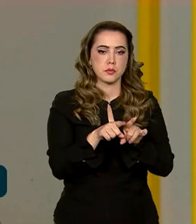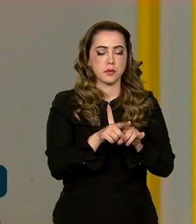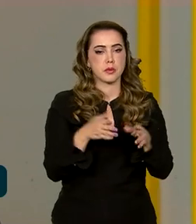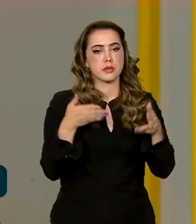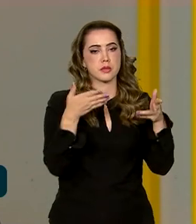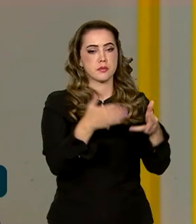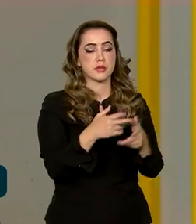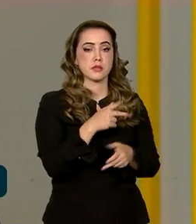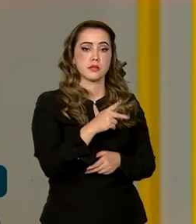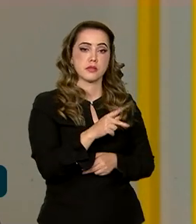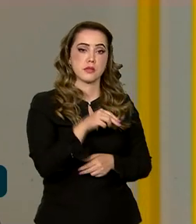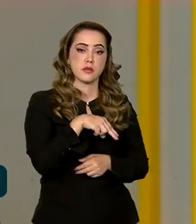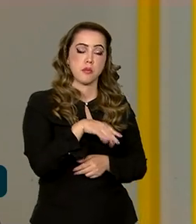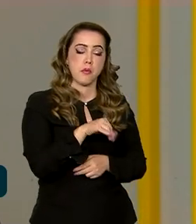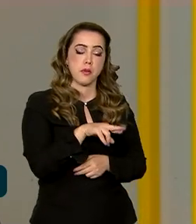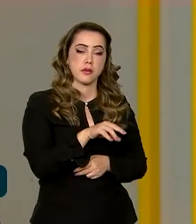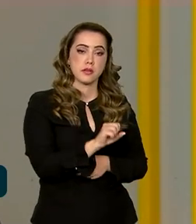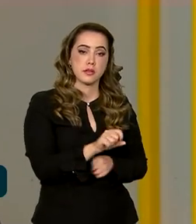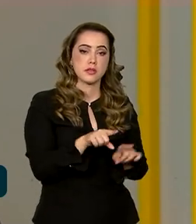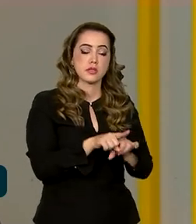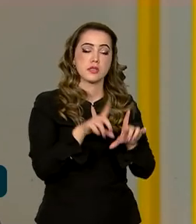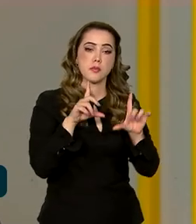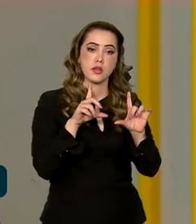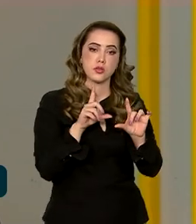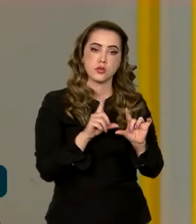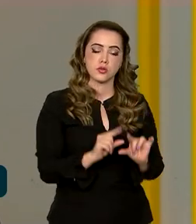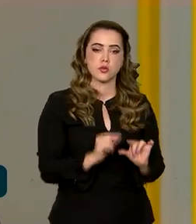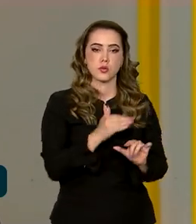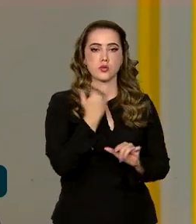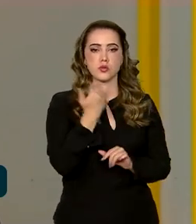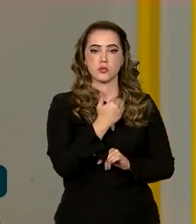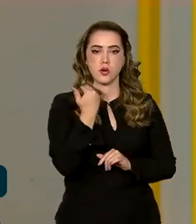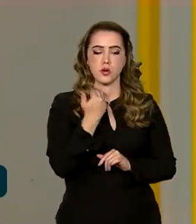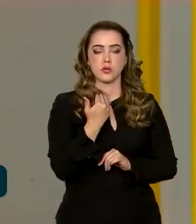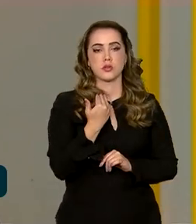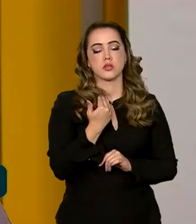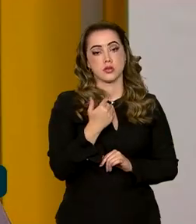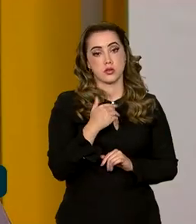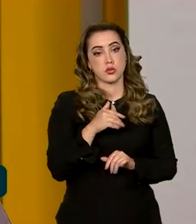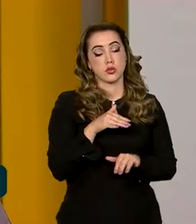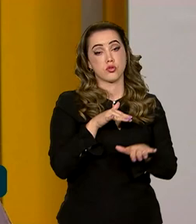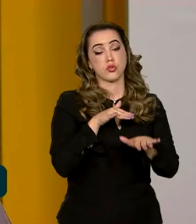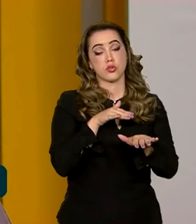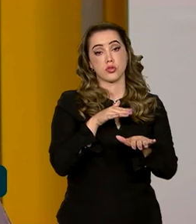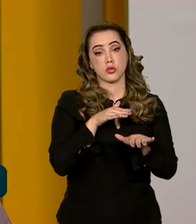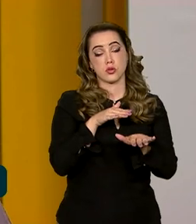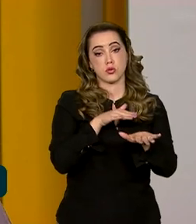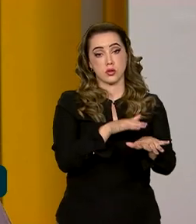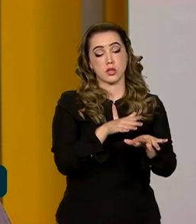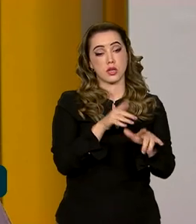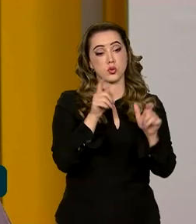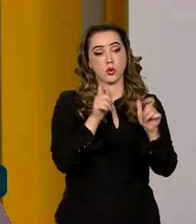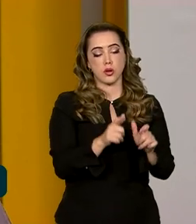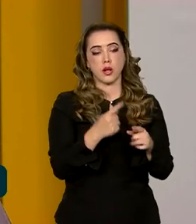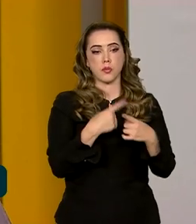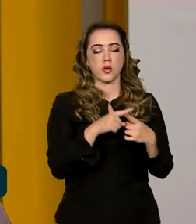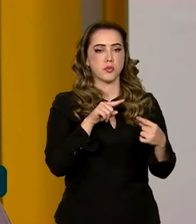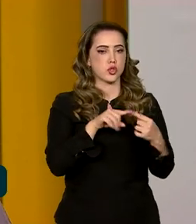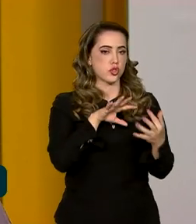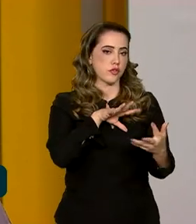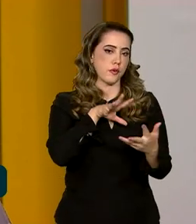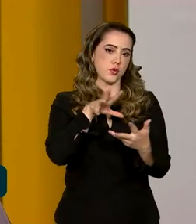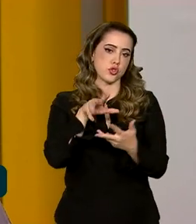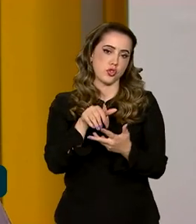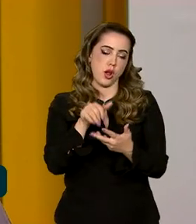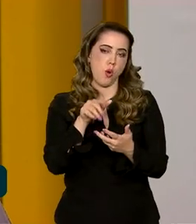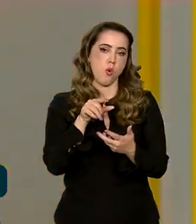participação no Pena Trans como a redução de mortes no trânsito local. Porque a meta é global, a meta é do